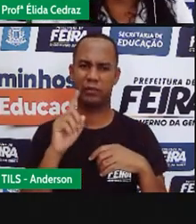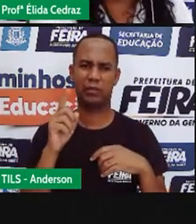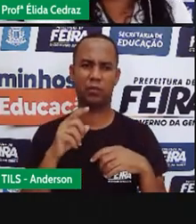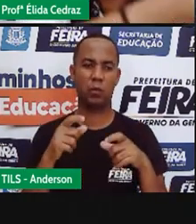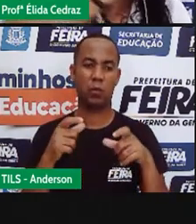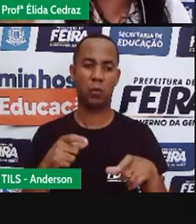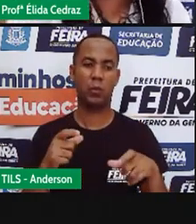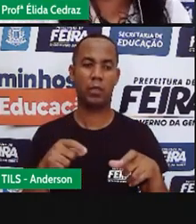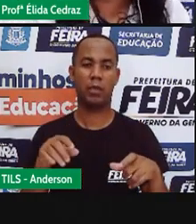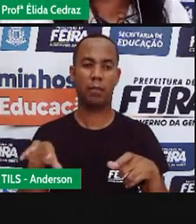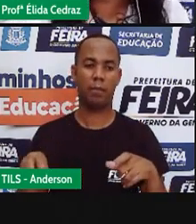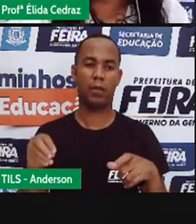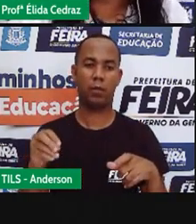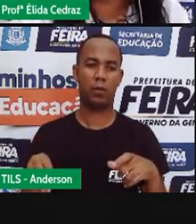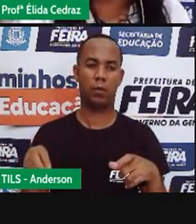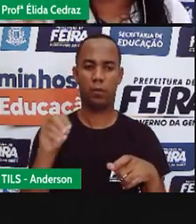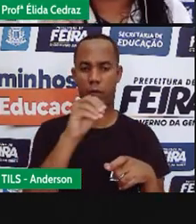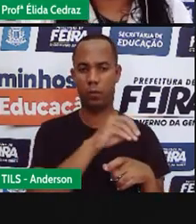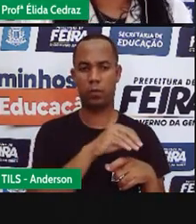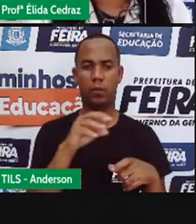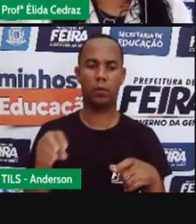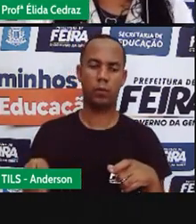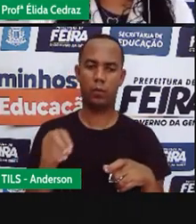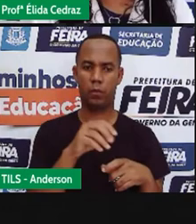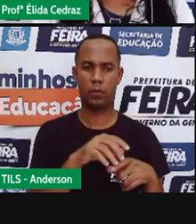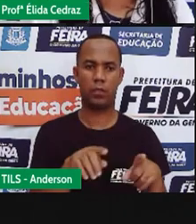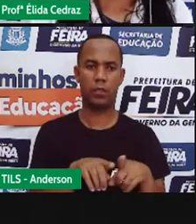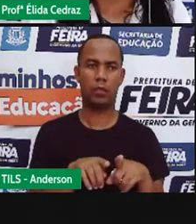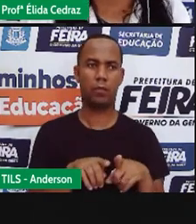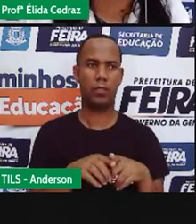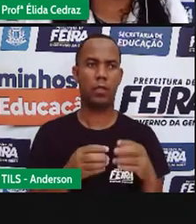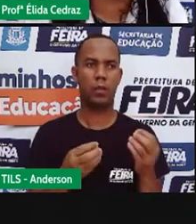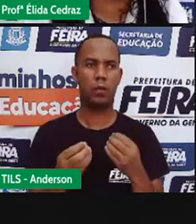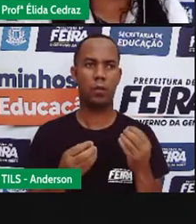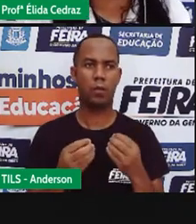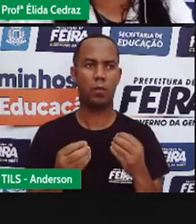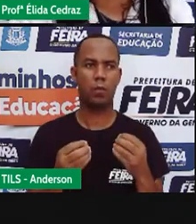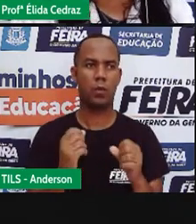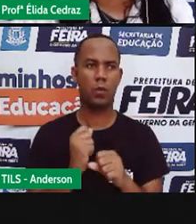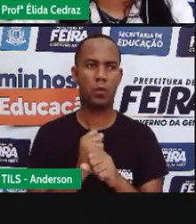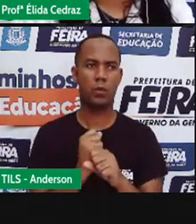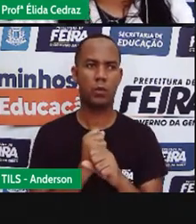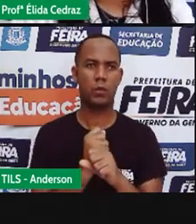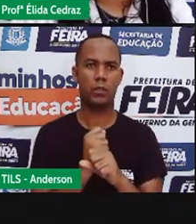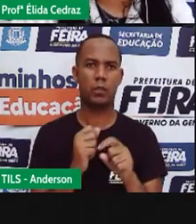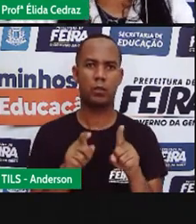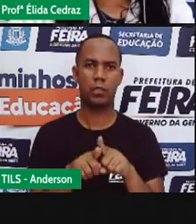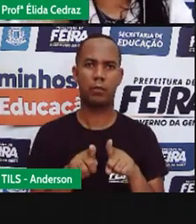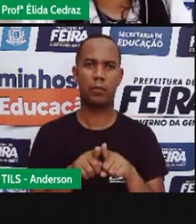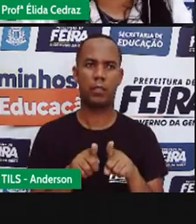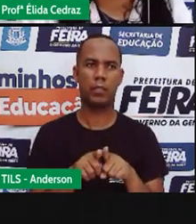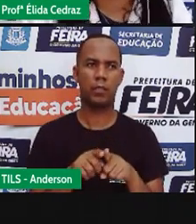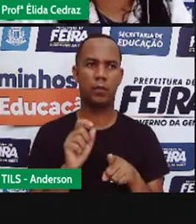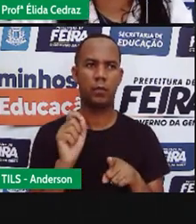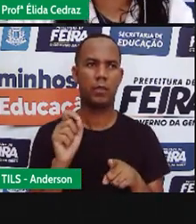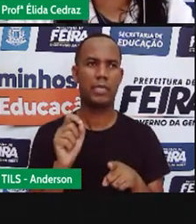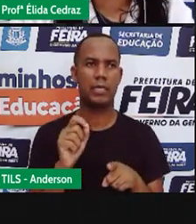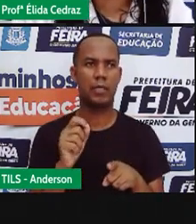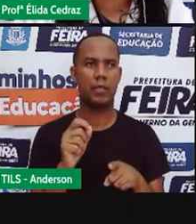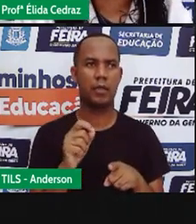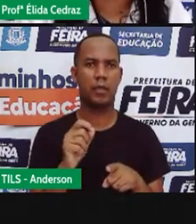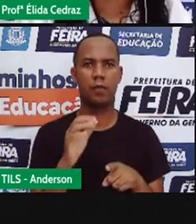lugar e levar para outro então quando se trata de bioconstrução que são é arquitetura